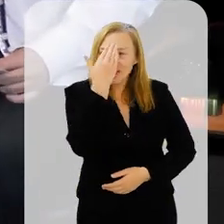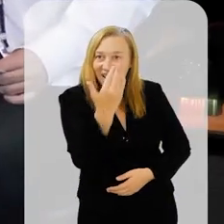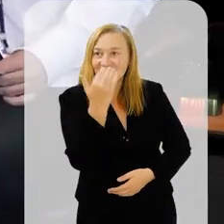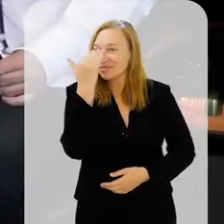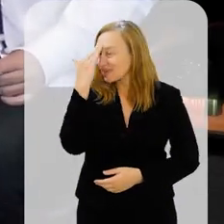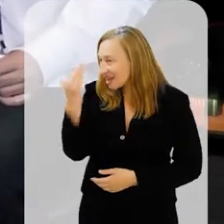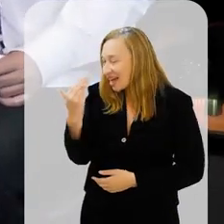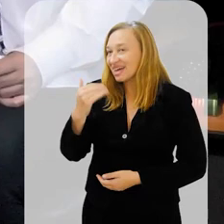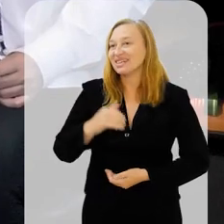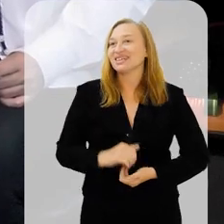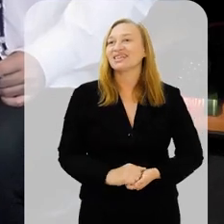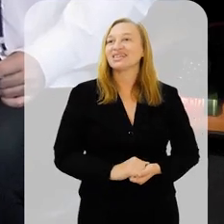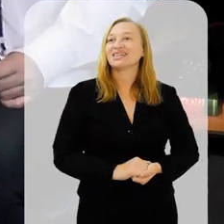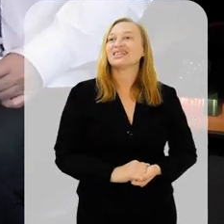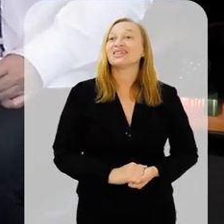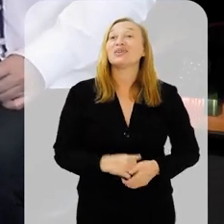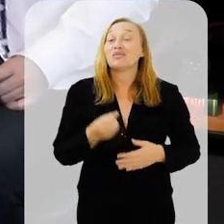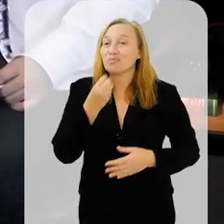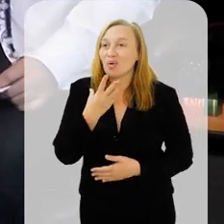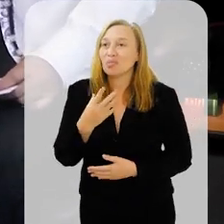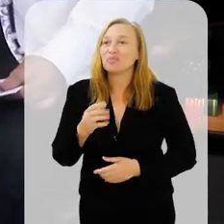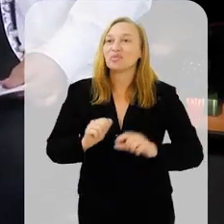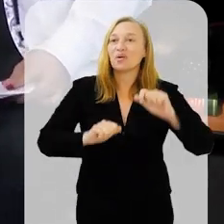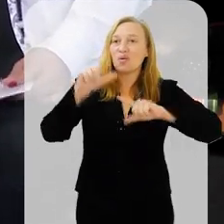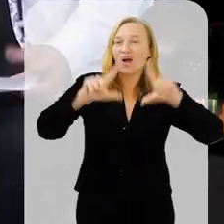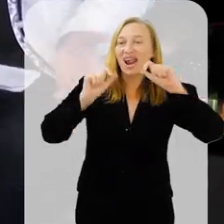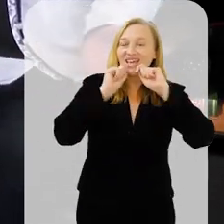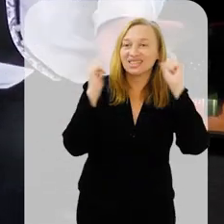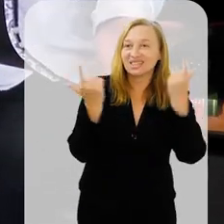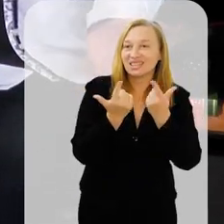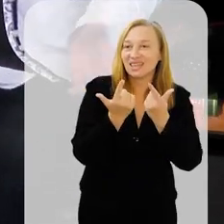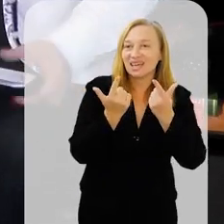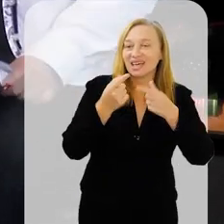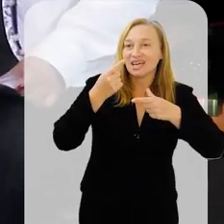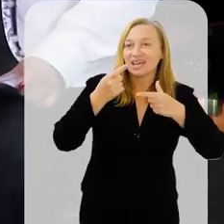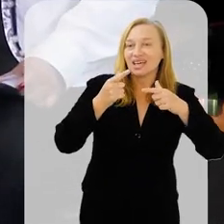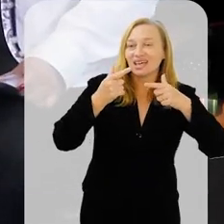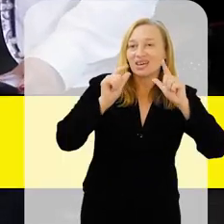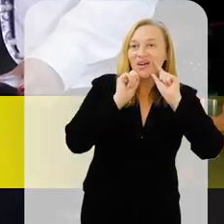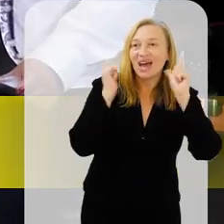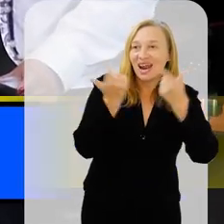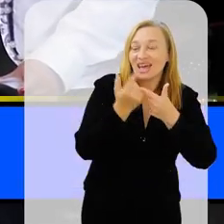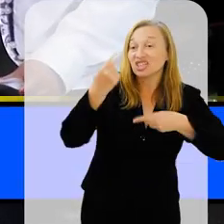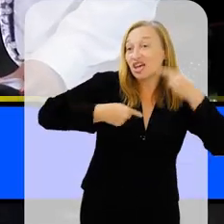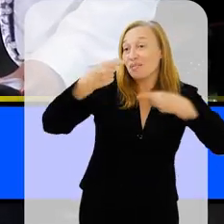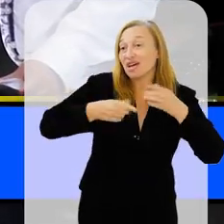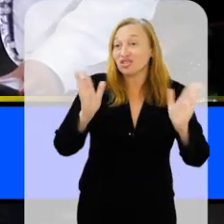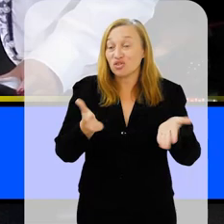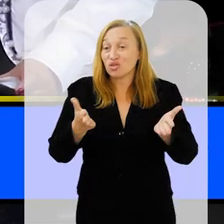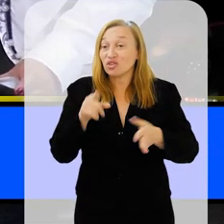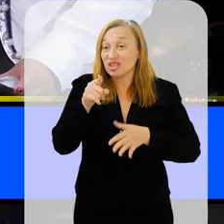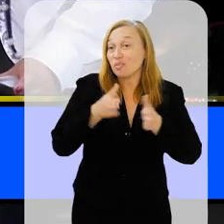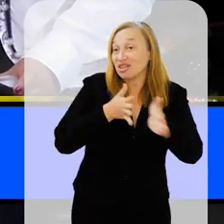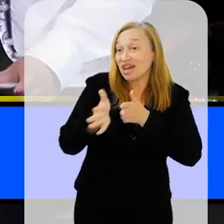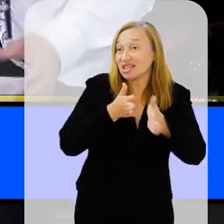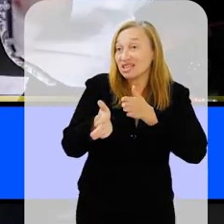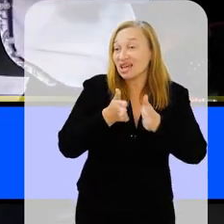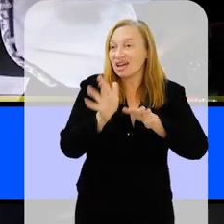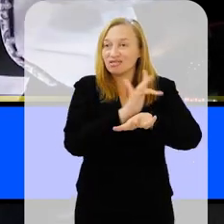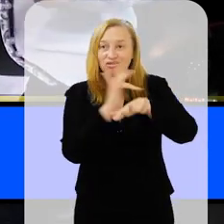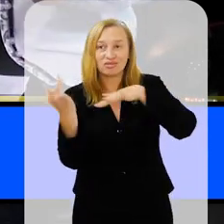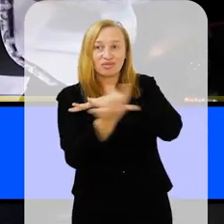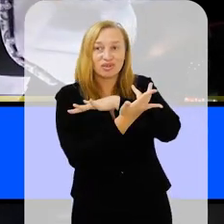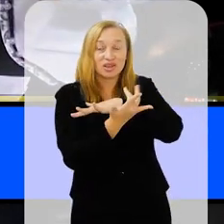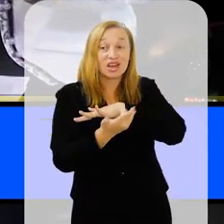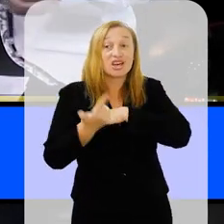Obrigada a você, Siddhartha. Obrigada, Flora. Bom, o Alerj Debate de hoje termina por aqui, mas você pode acessar as